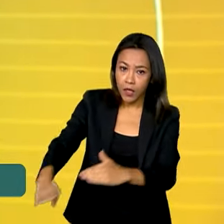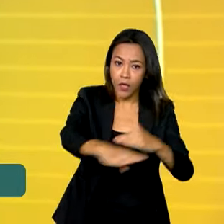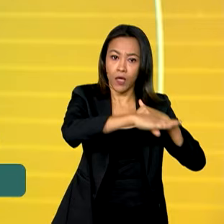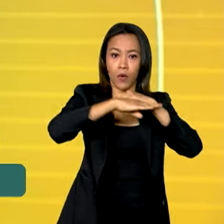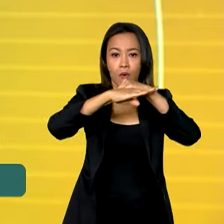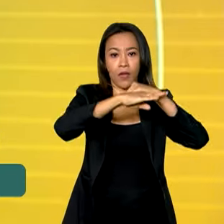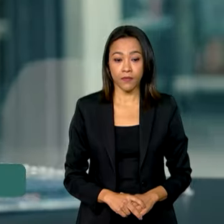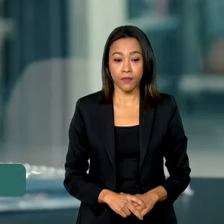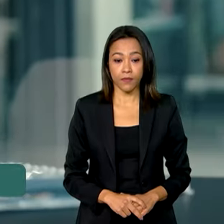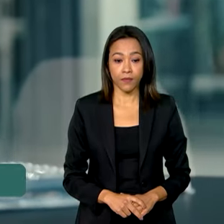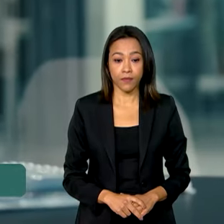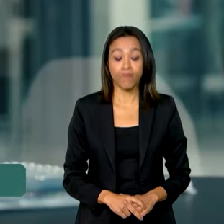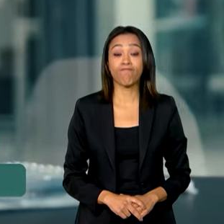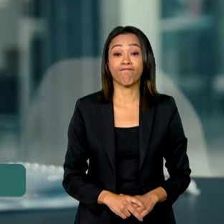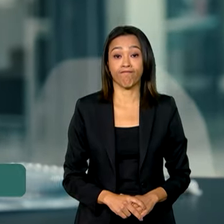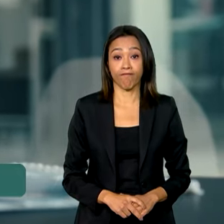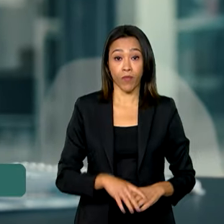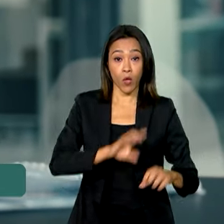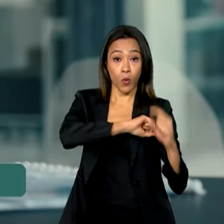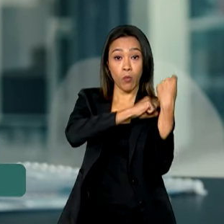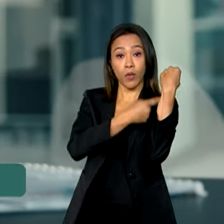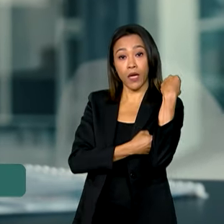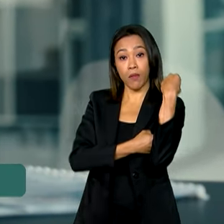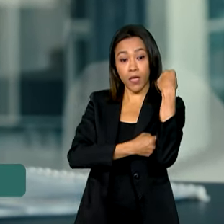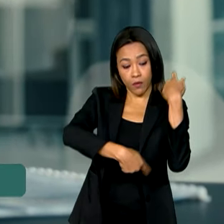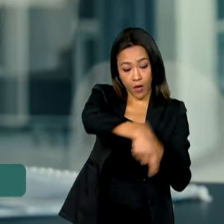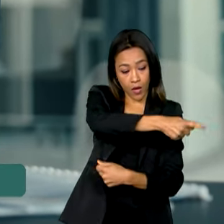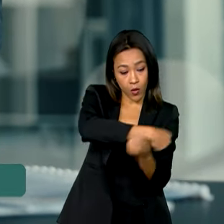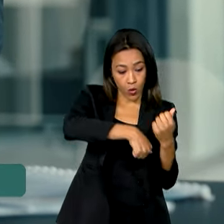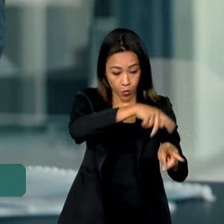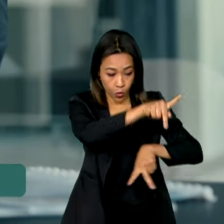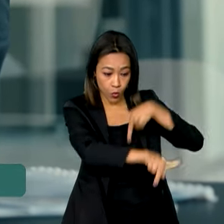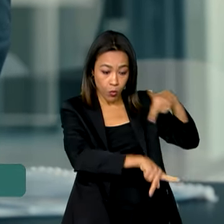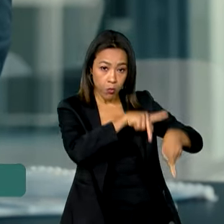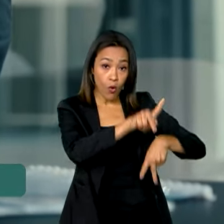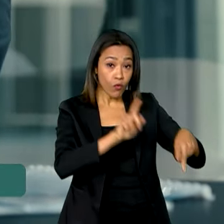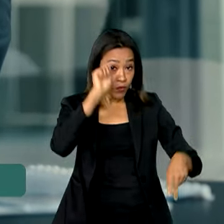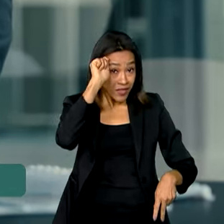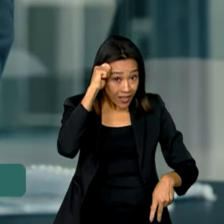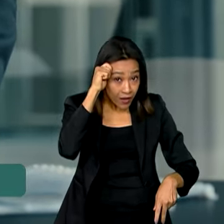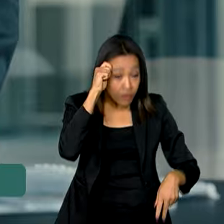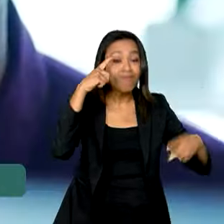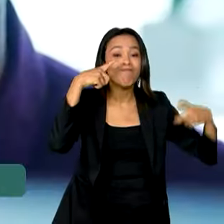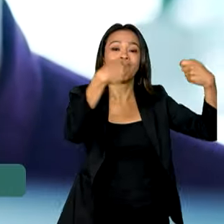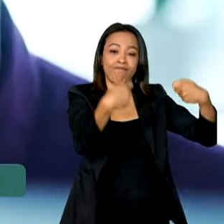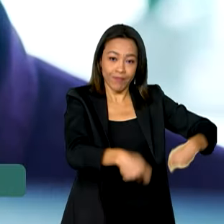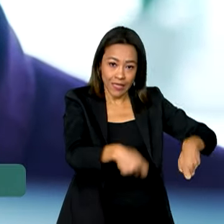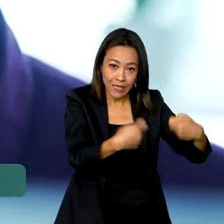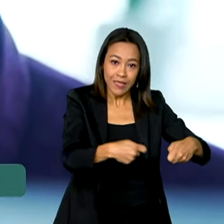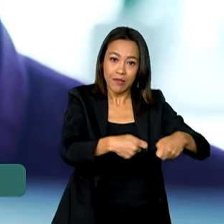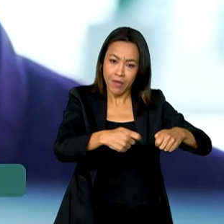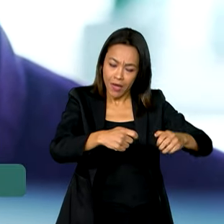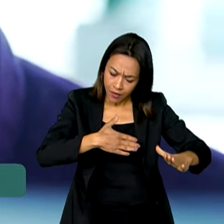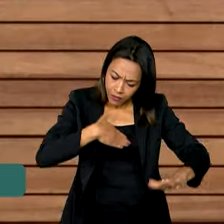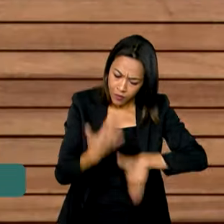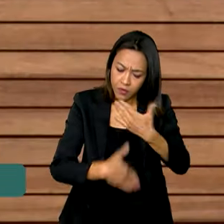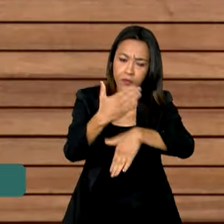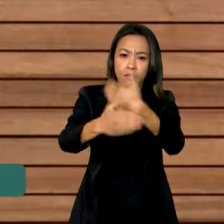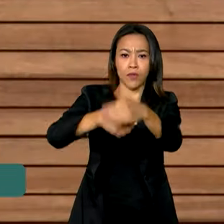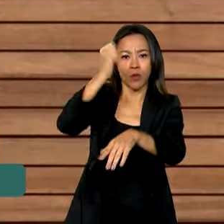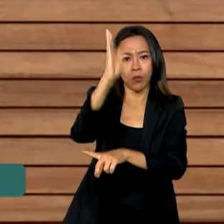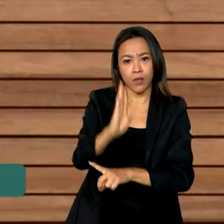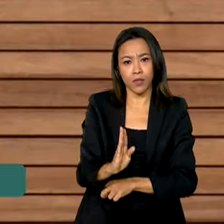e econômica. O empoderamento econômico da população negra é uma necessidade para o desenvolvimento do Brasil,